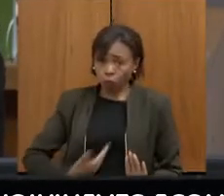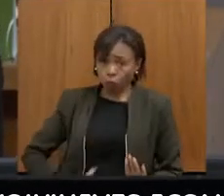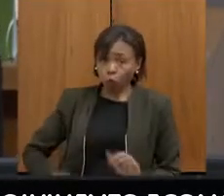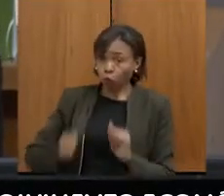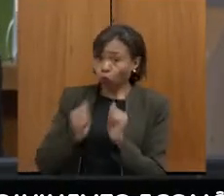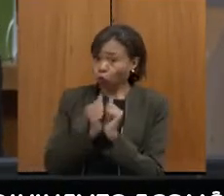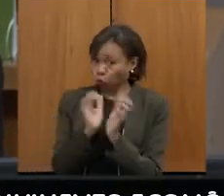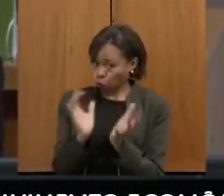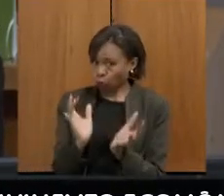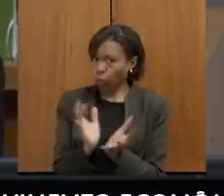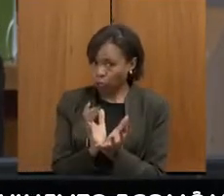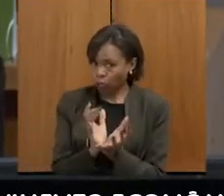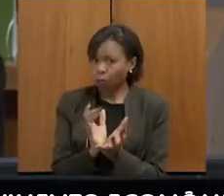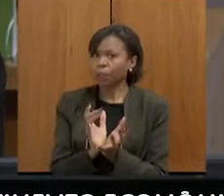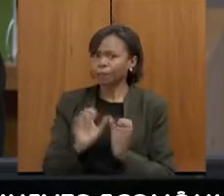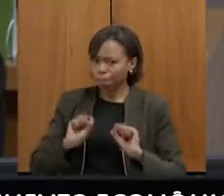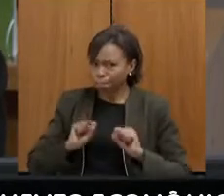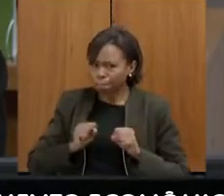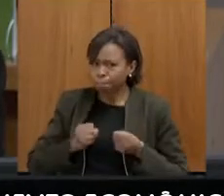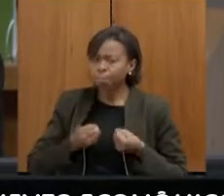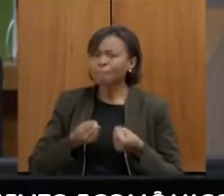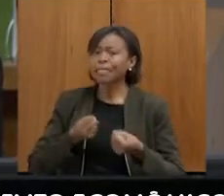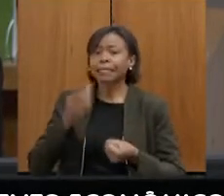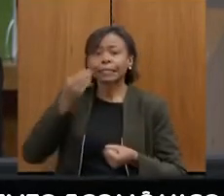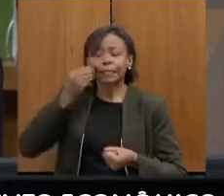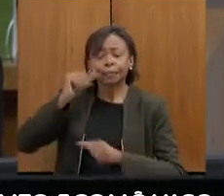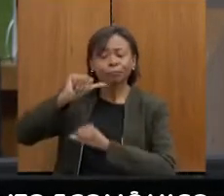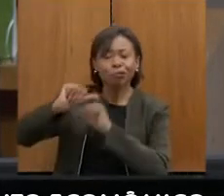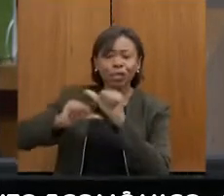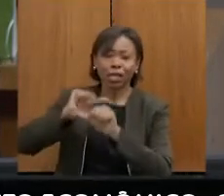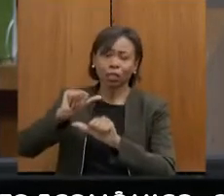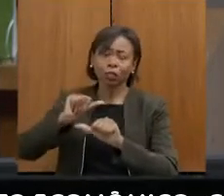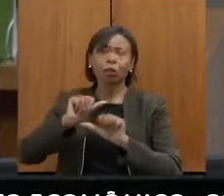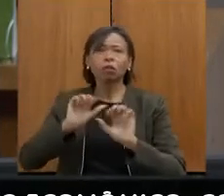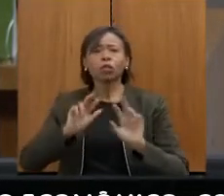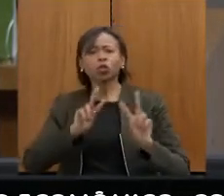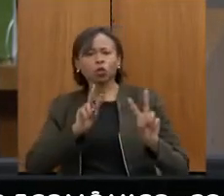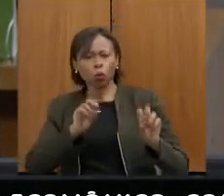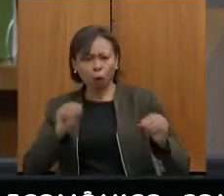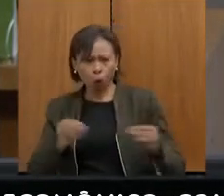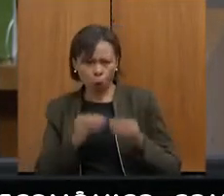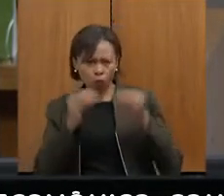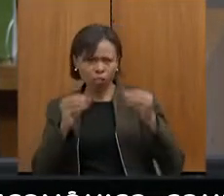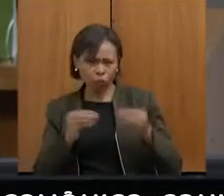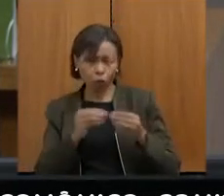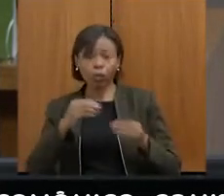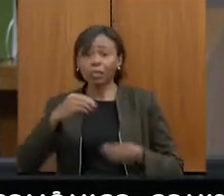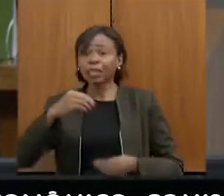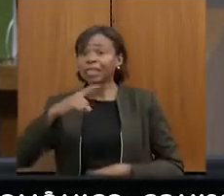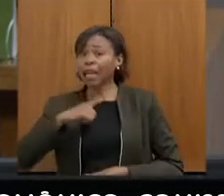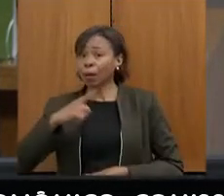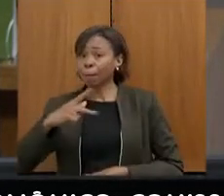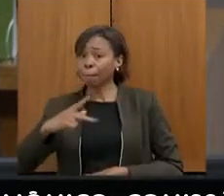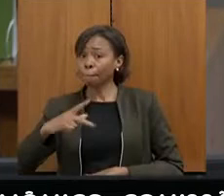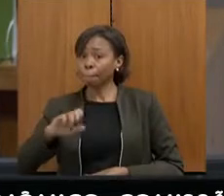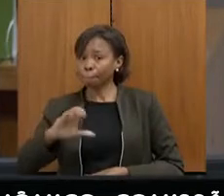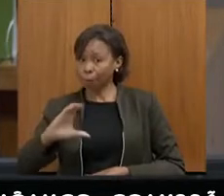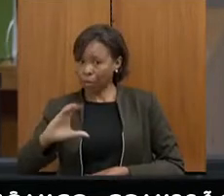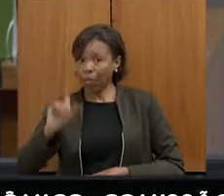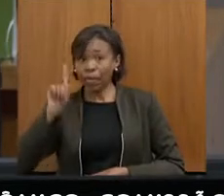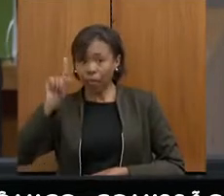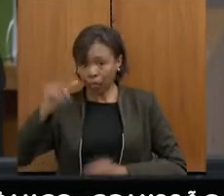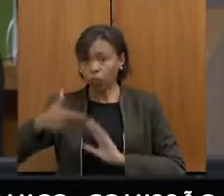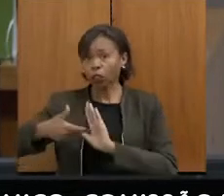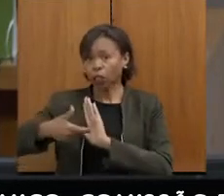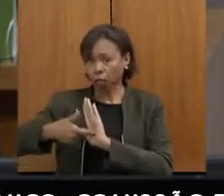no processo de reversão disso. com relação à compensação, existe uma tramitação e uma PEC no Senado tentando buscar reverter essa situação.